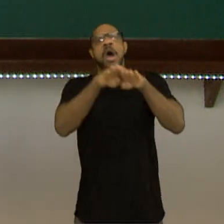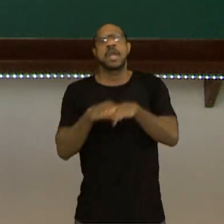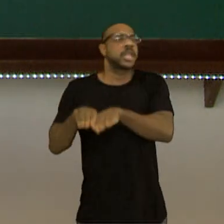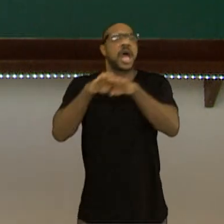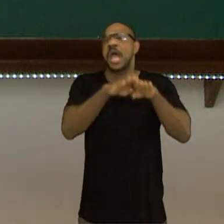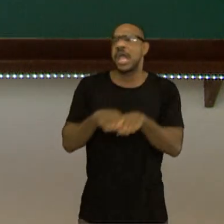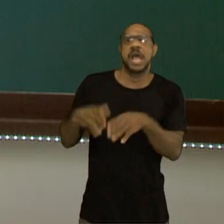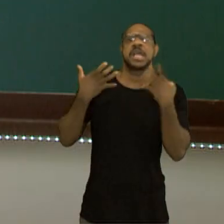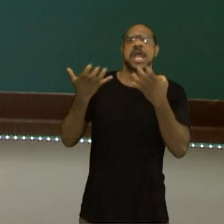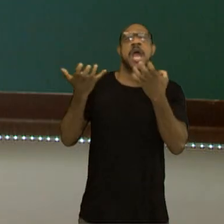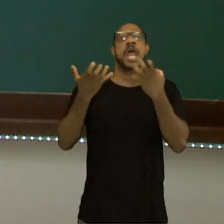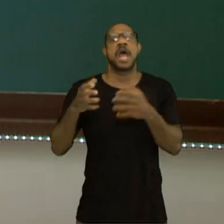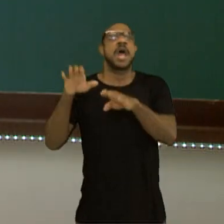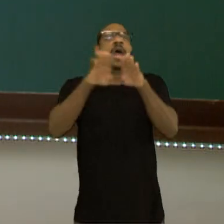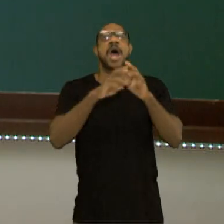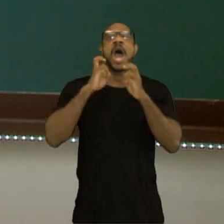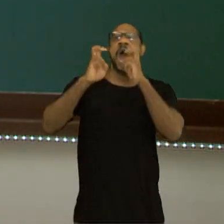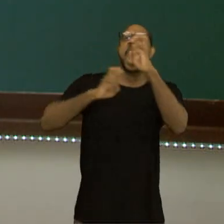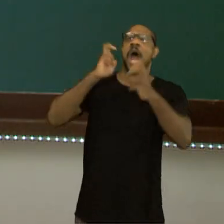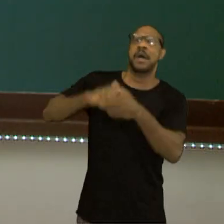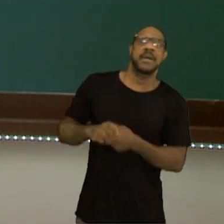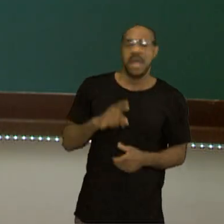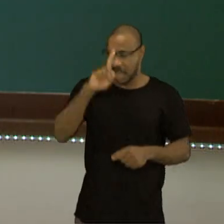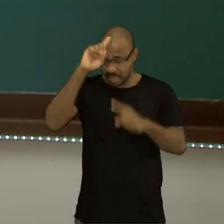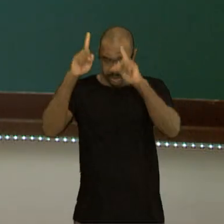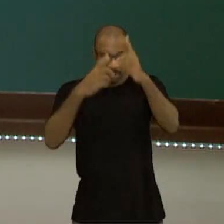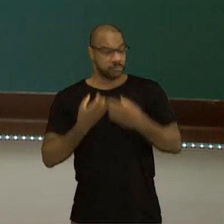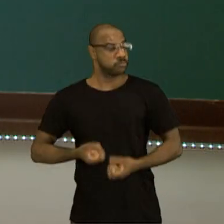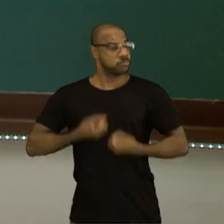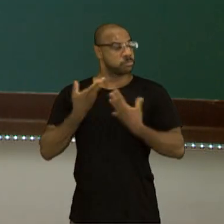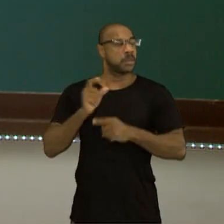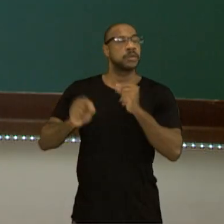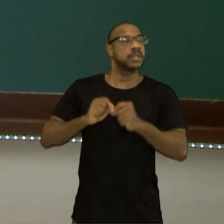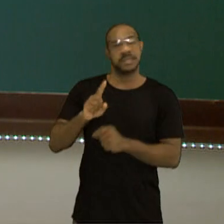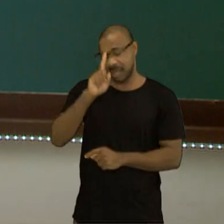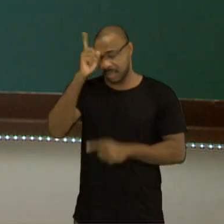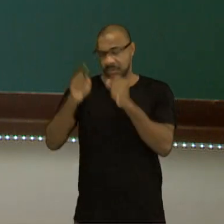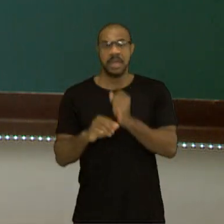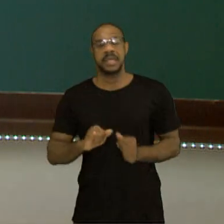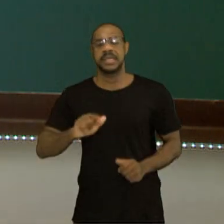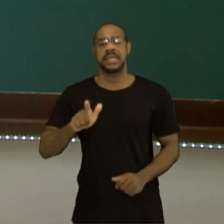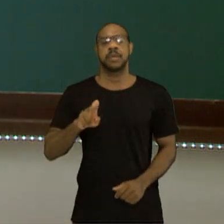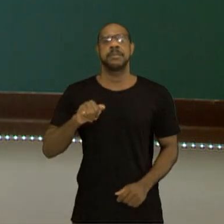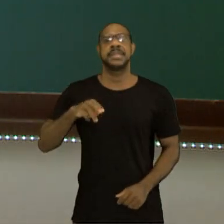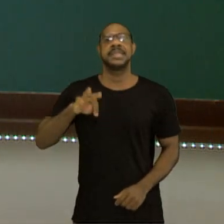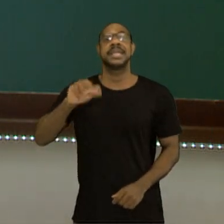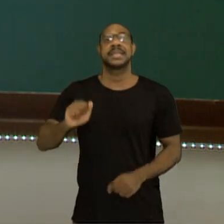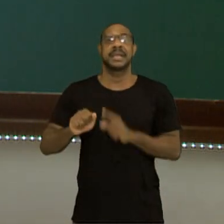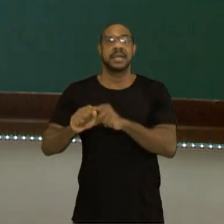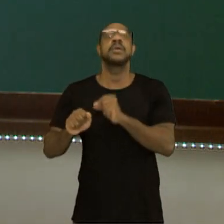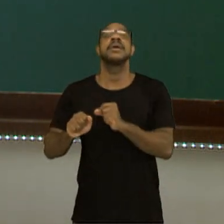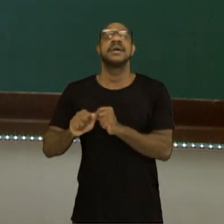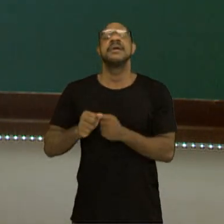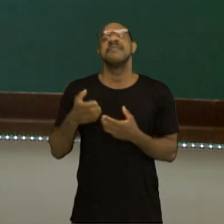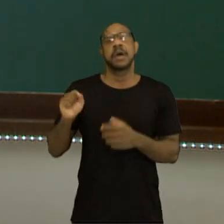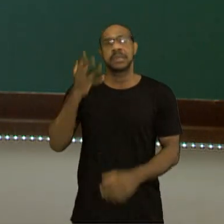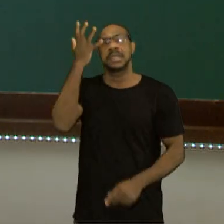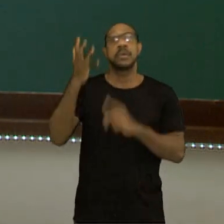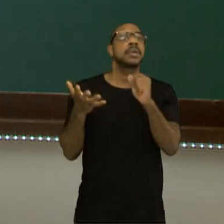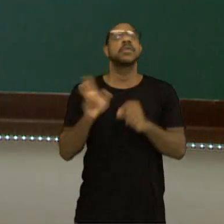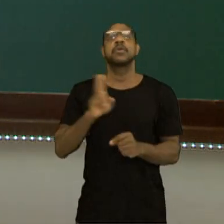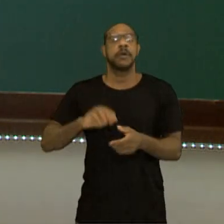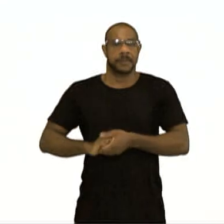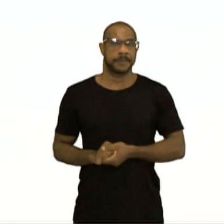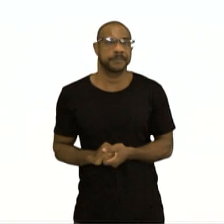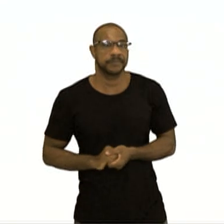e fraternidade. Essas ideias vão ser inspiradas nas ideias iluministas e nós vamos ver que eles vão fazer a chamada